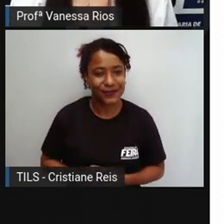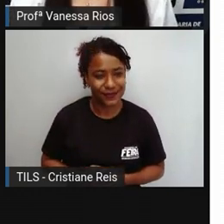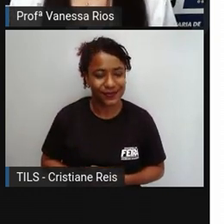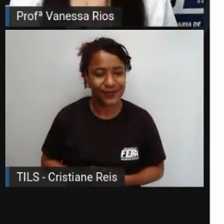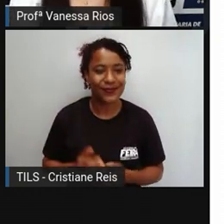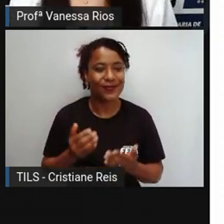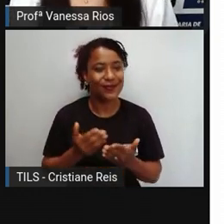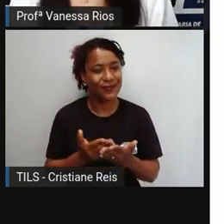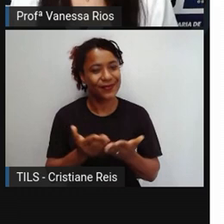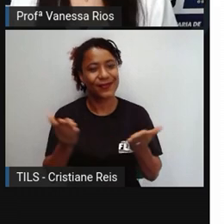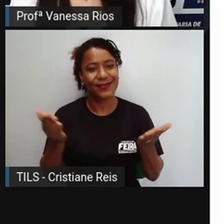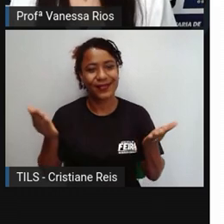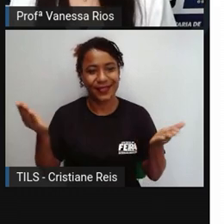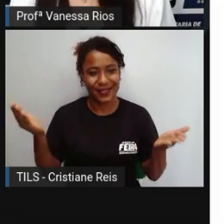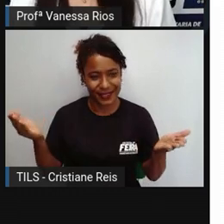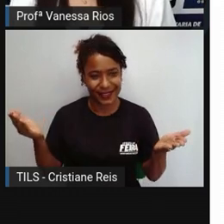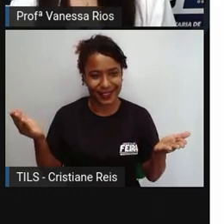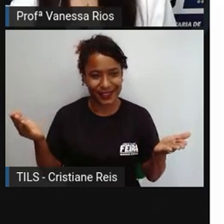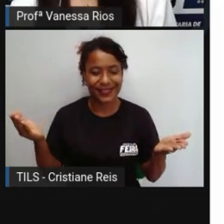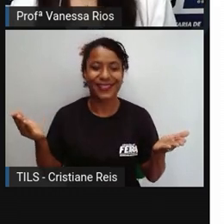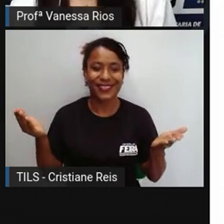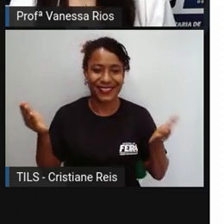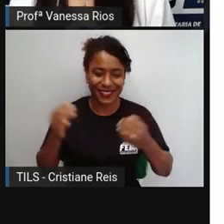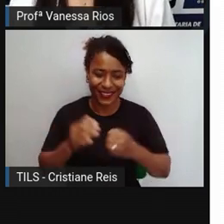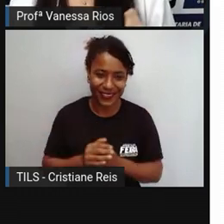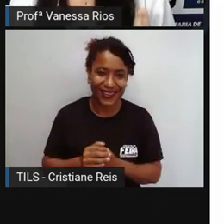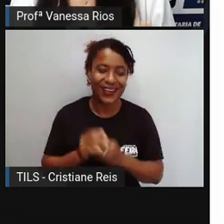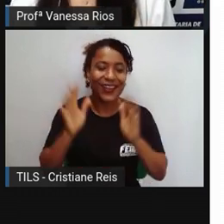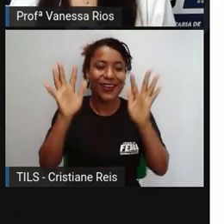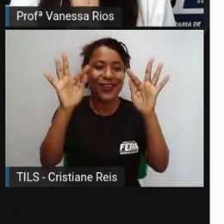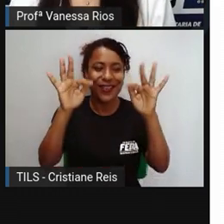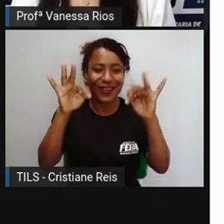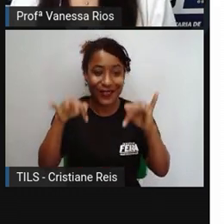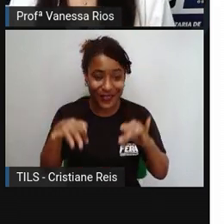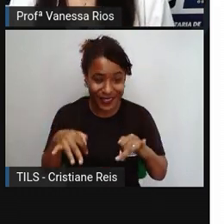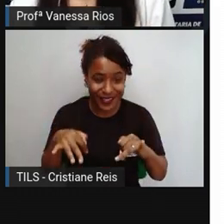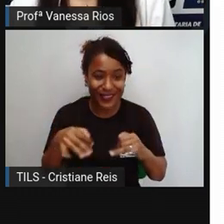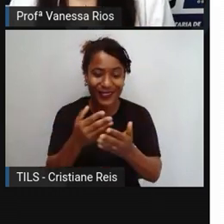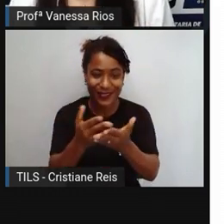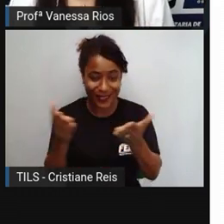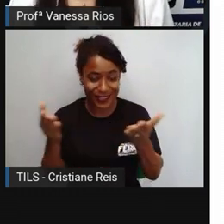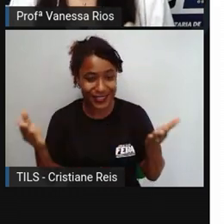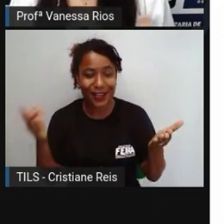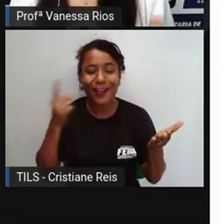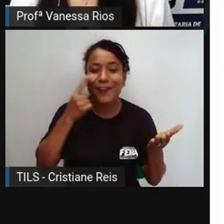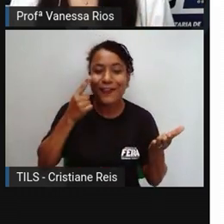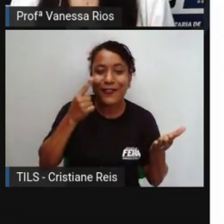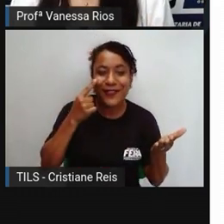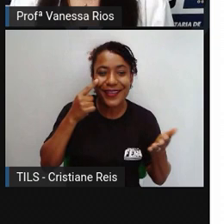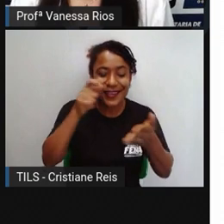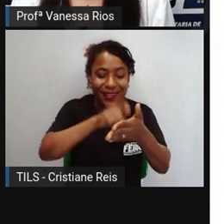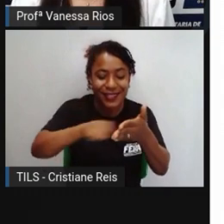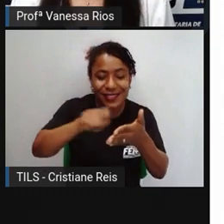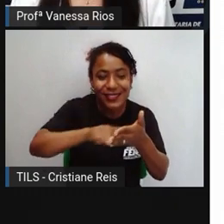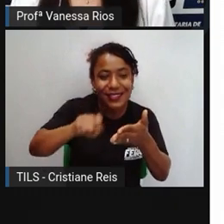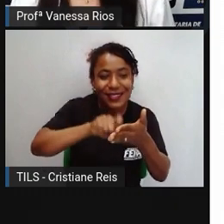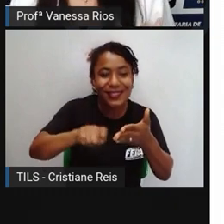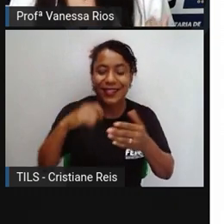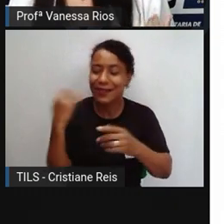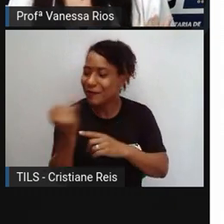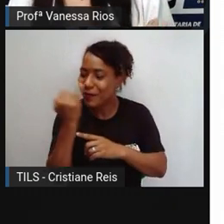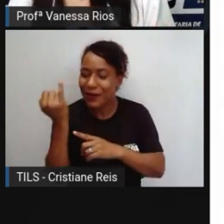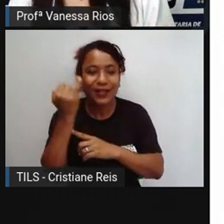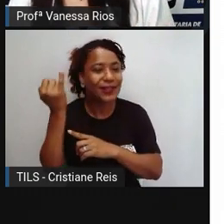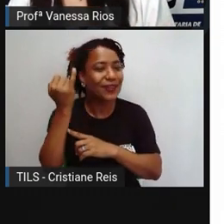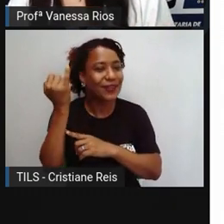E aí a pró termina a aula agora, tá certo? Agora é com você, observando aí a importância da escrita, observando as